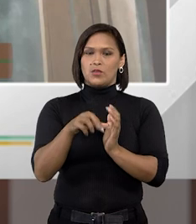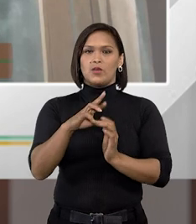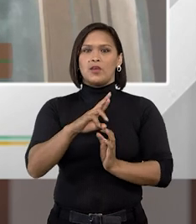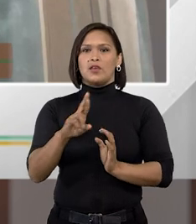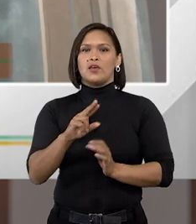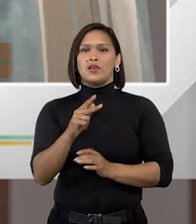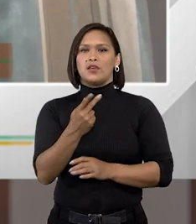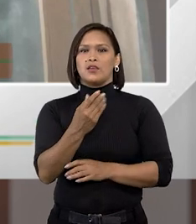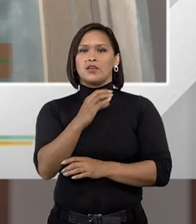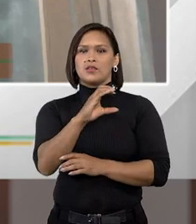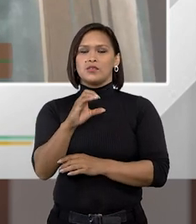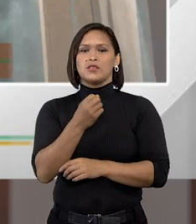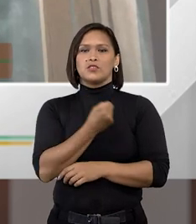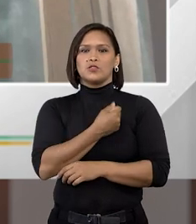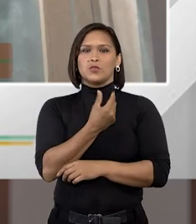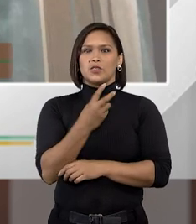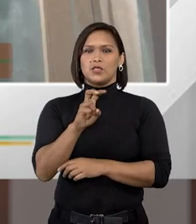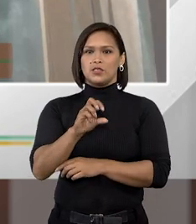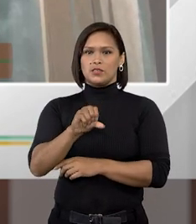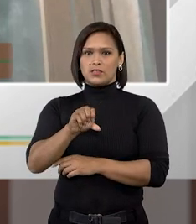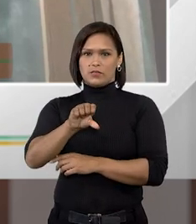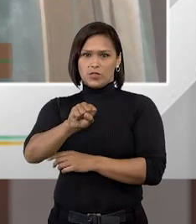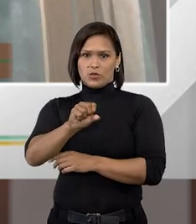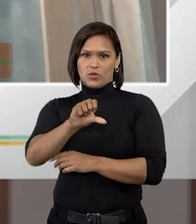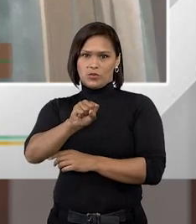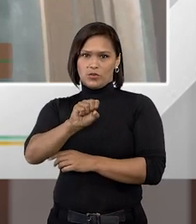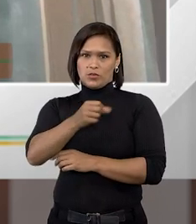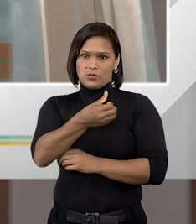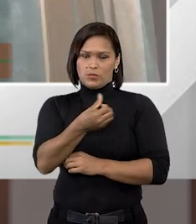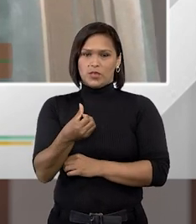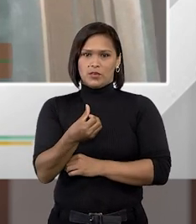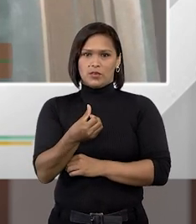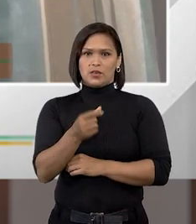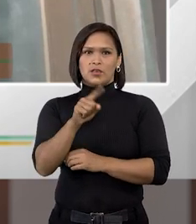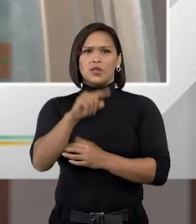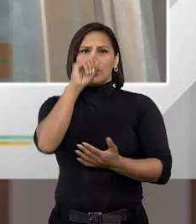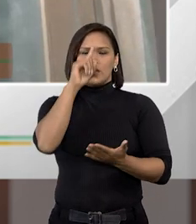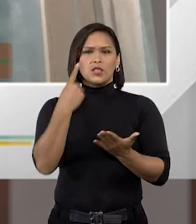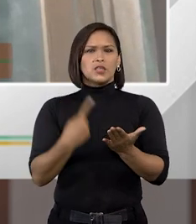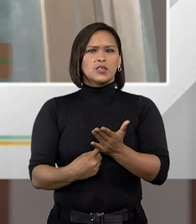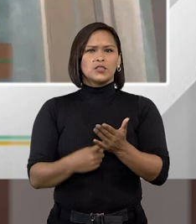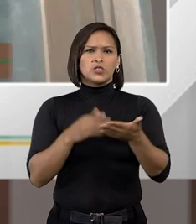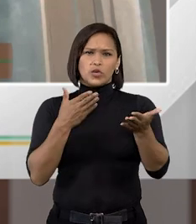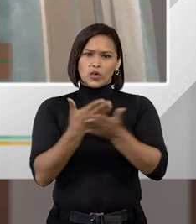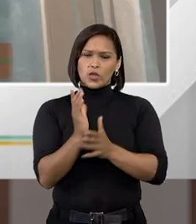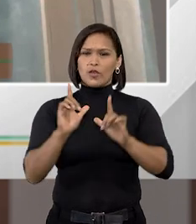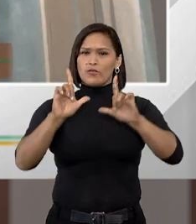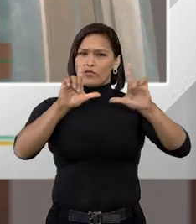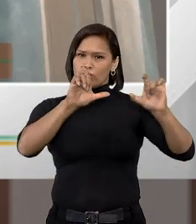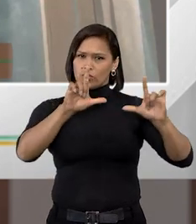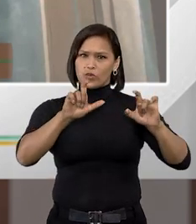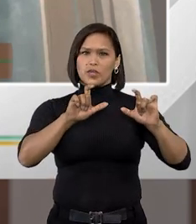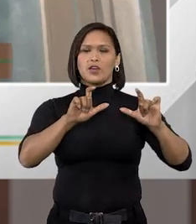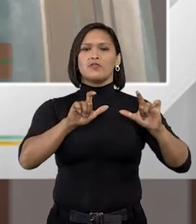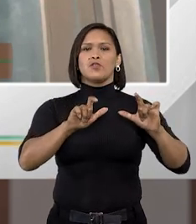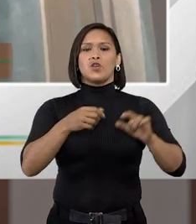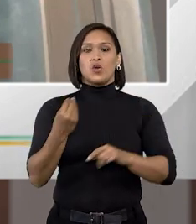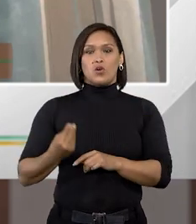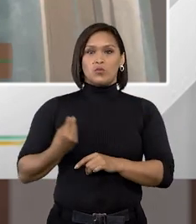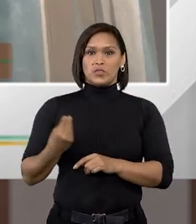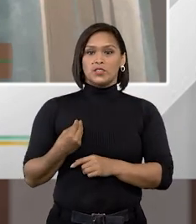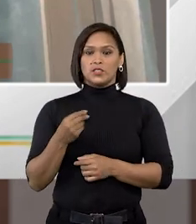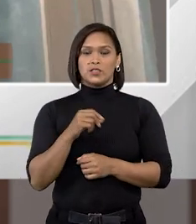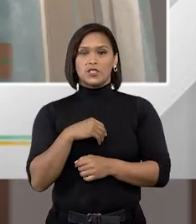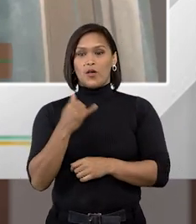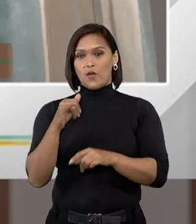RHC de número 598-886 decidiu que o reconhecimento fotográfico ou presencial feito